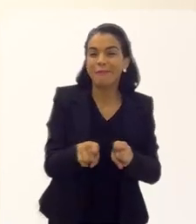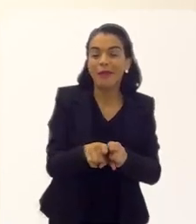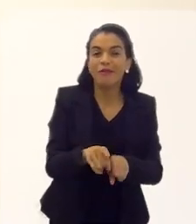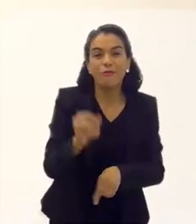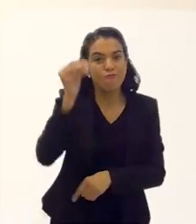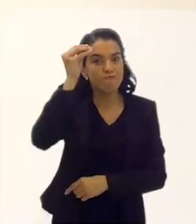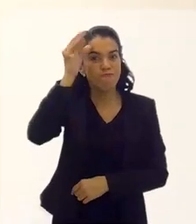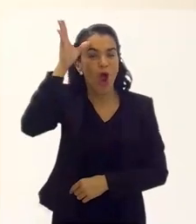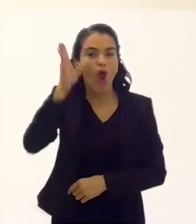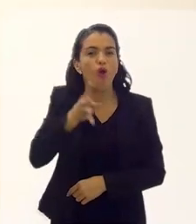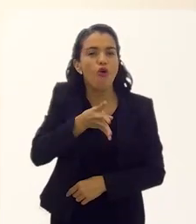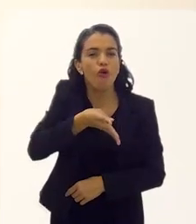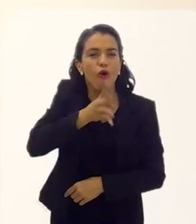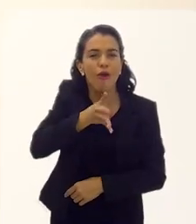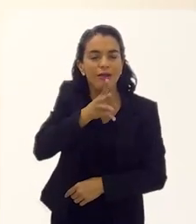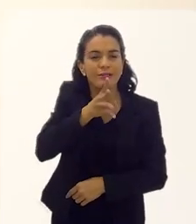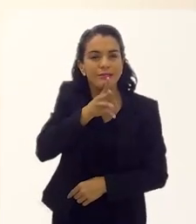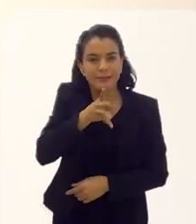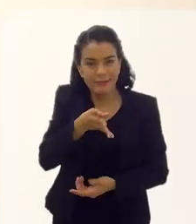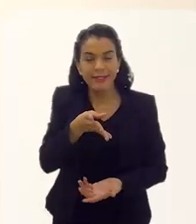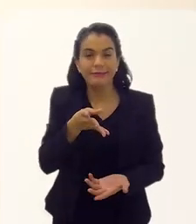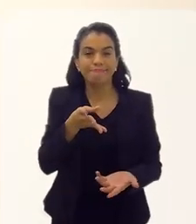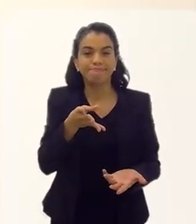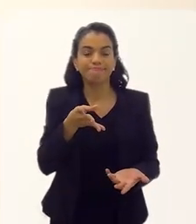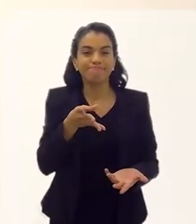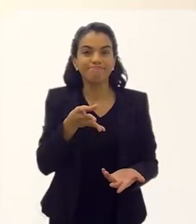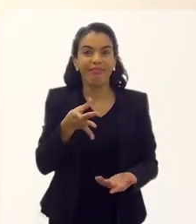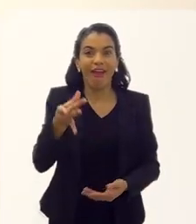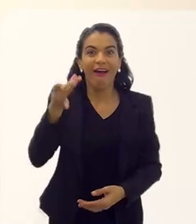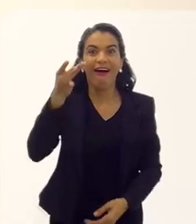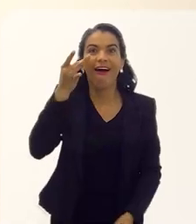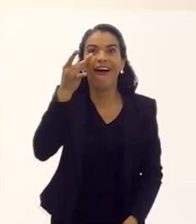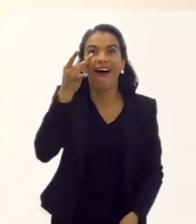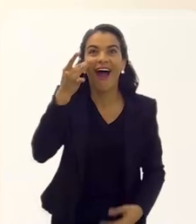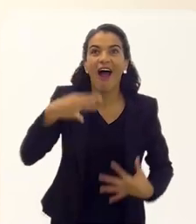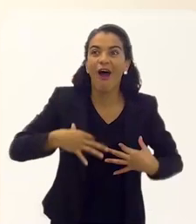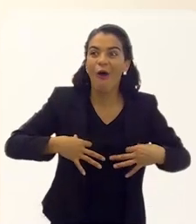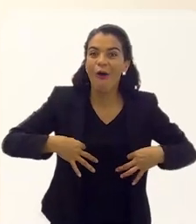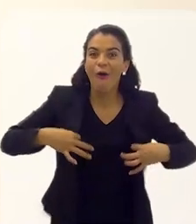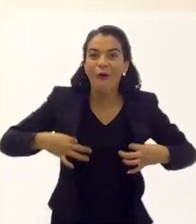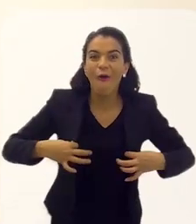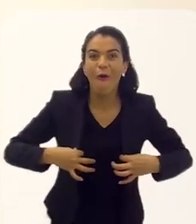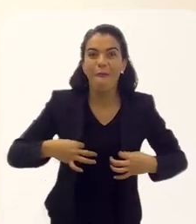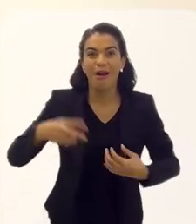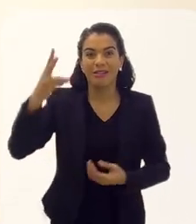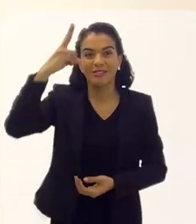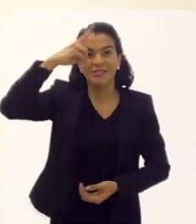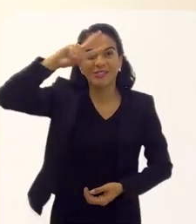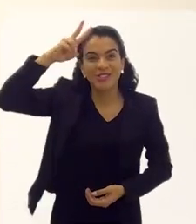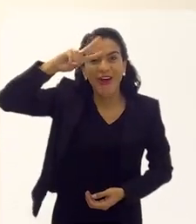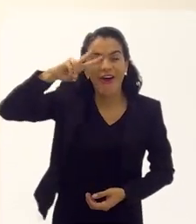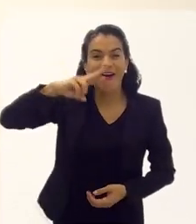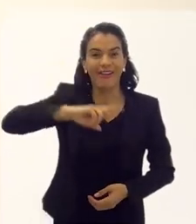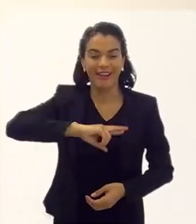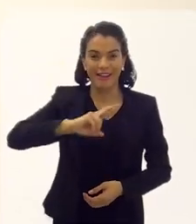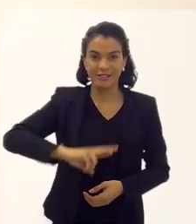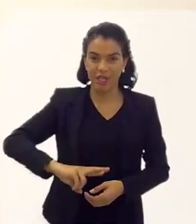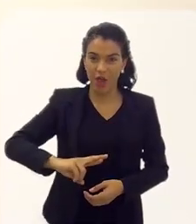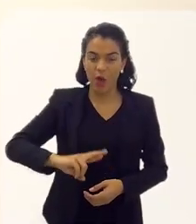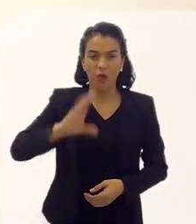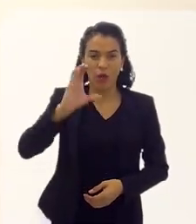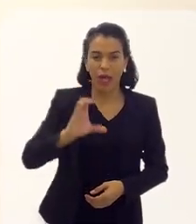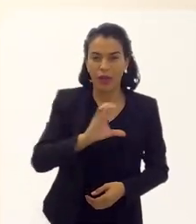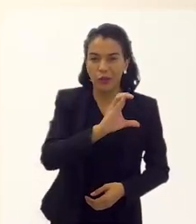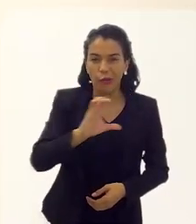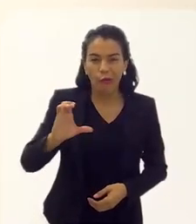crianças de conhecerem ao vivo a história da